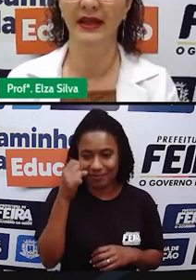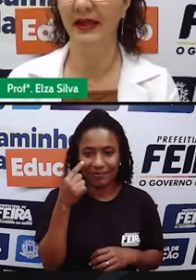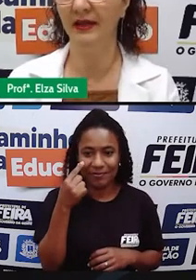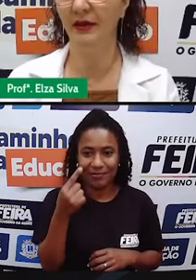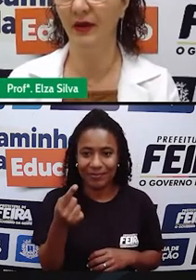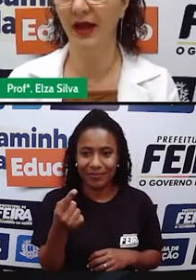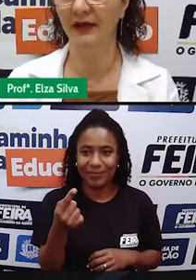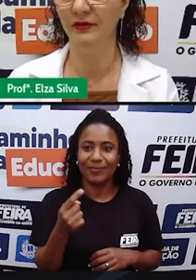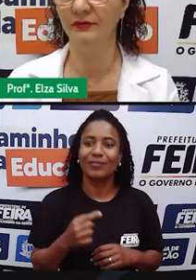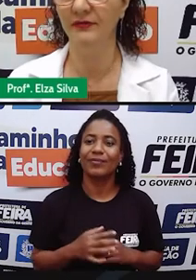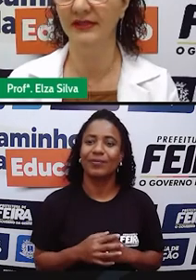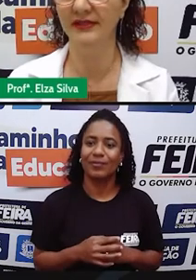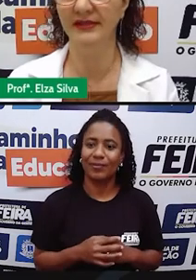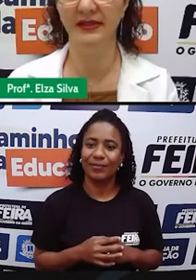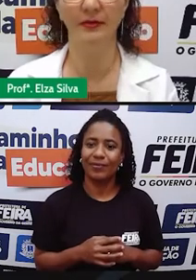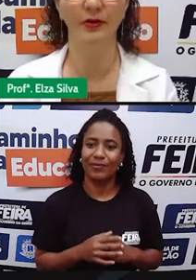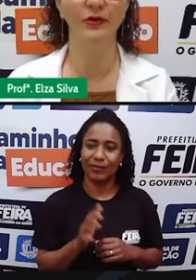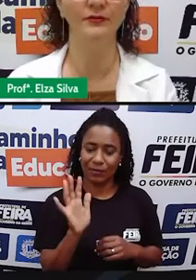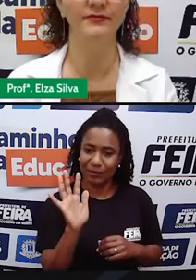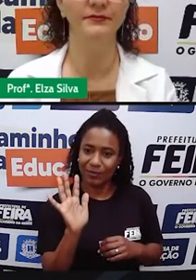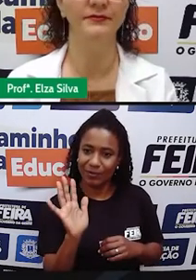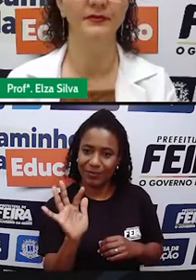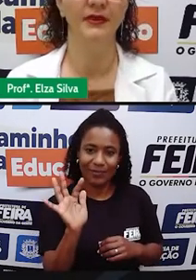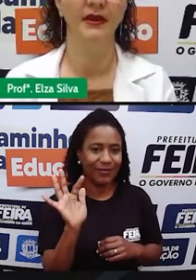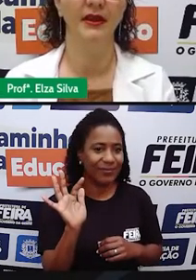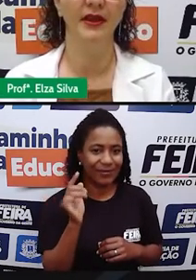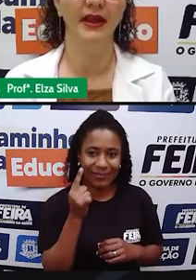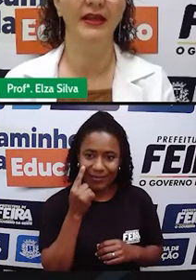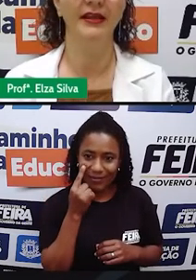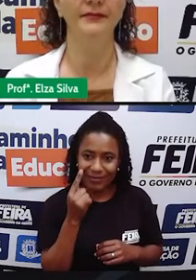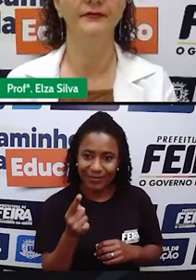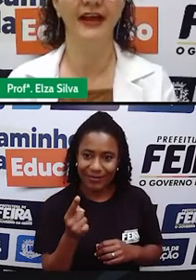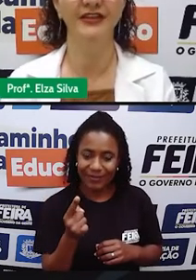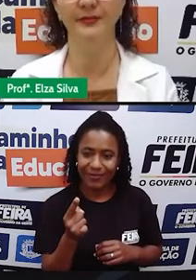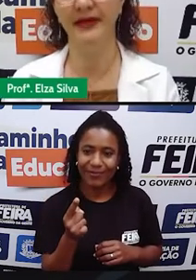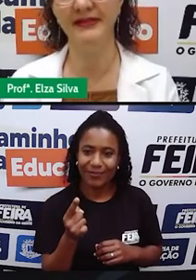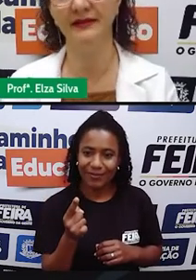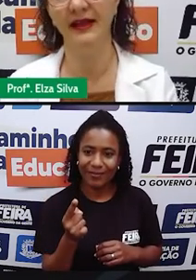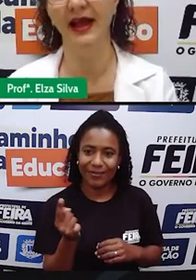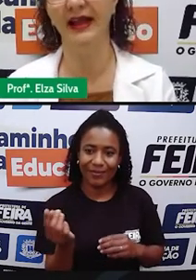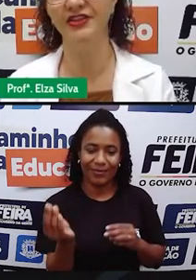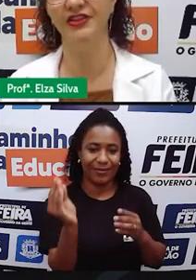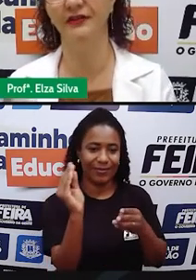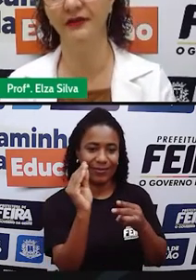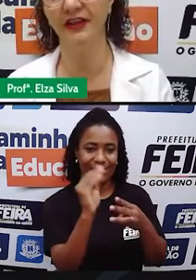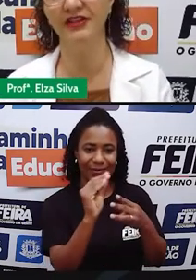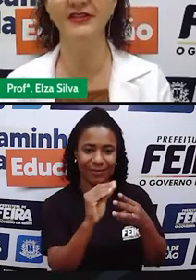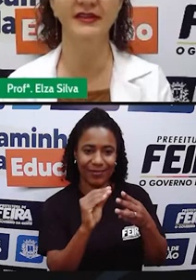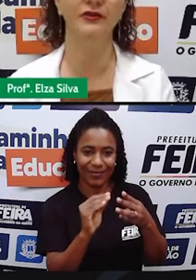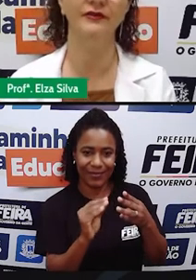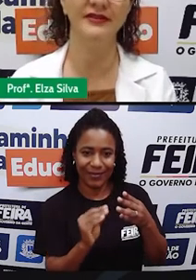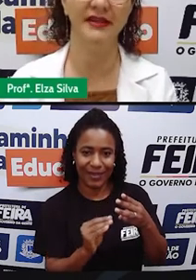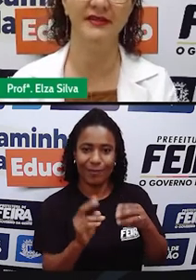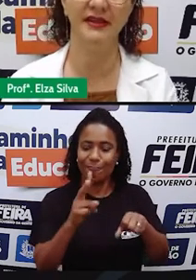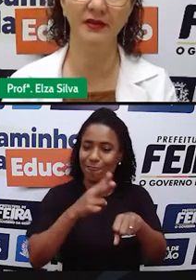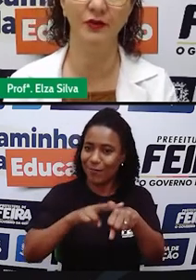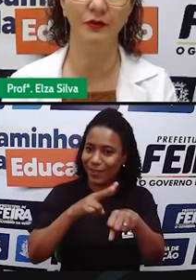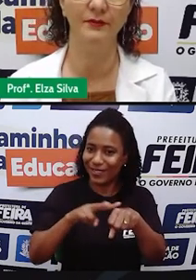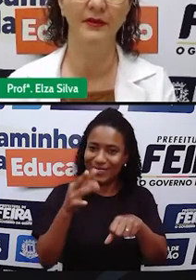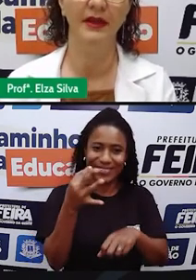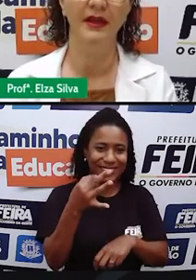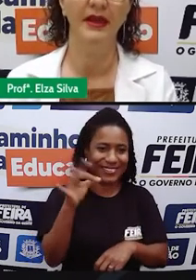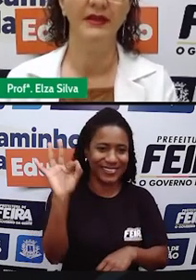Clica aqui ao lado, nesse símbolo, e ele vai te apresentar a caixinha verde dizendo que você